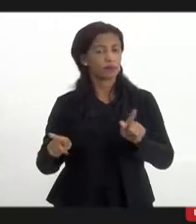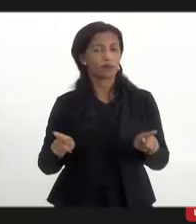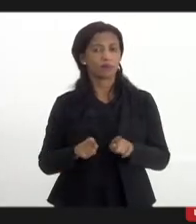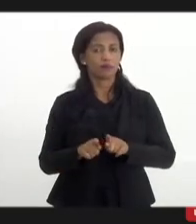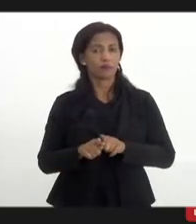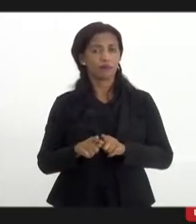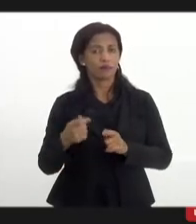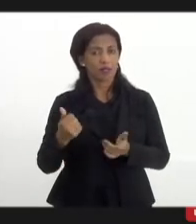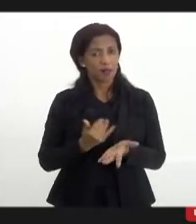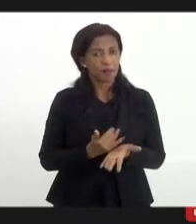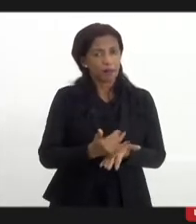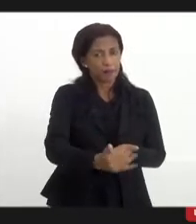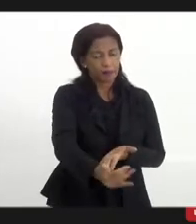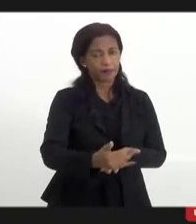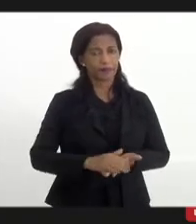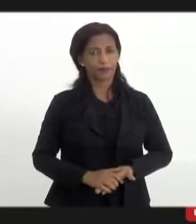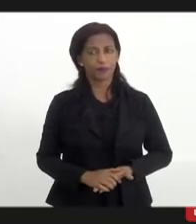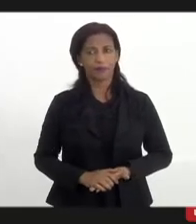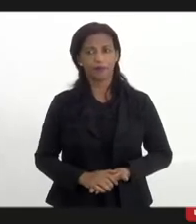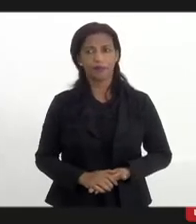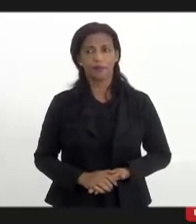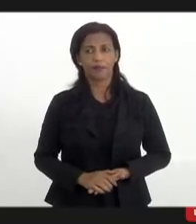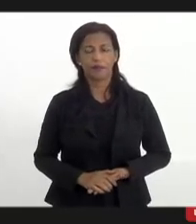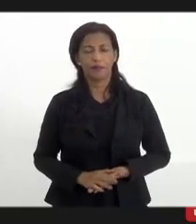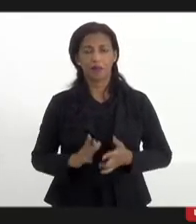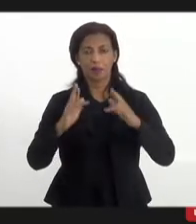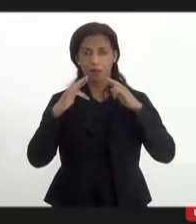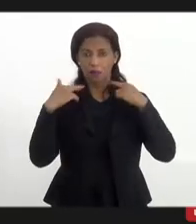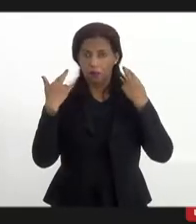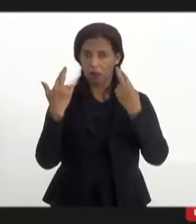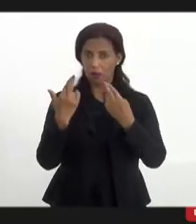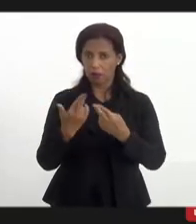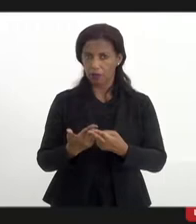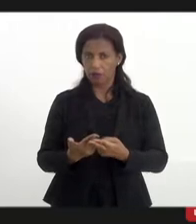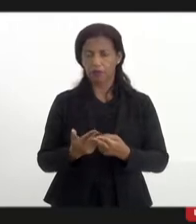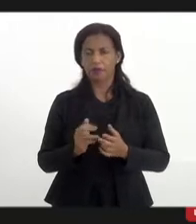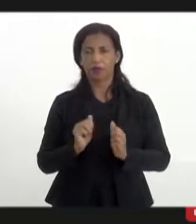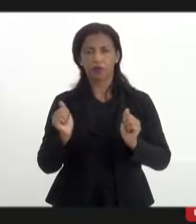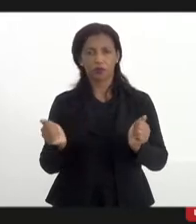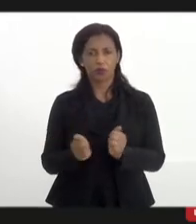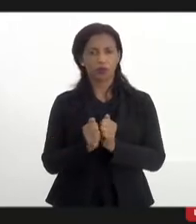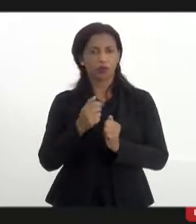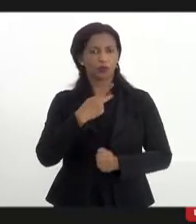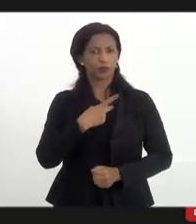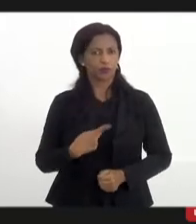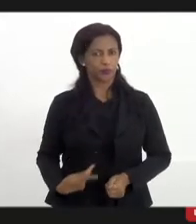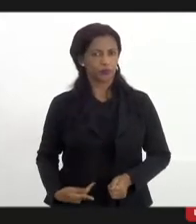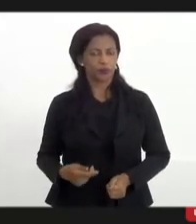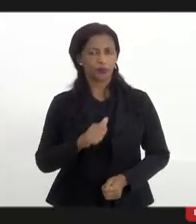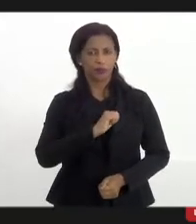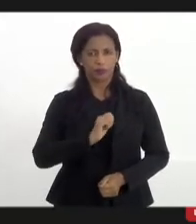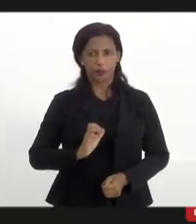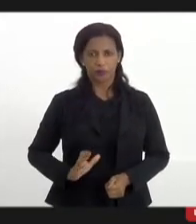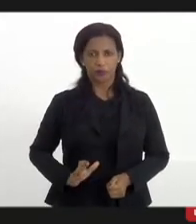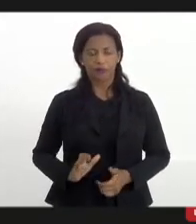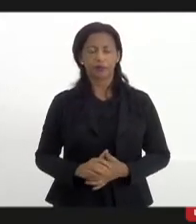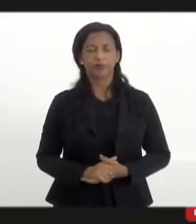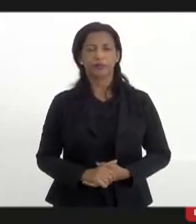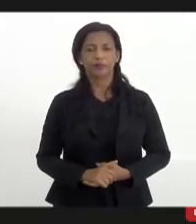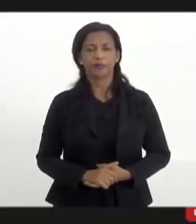a gente pode partir para uma reunião com o presidente, com o André Siciliano,